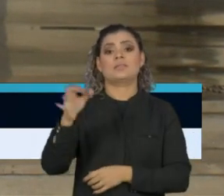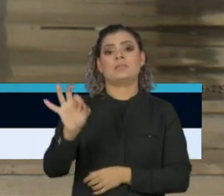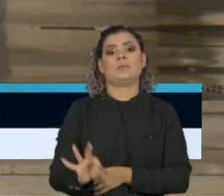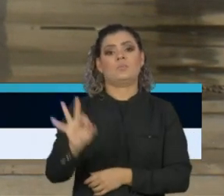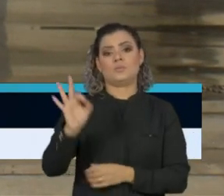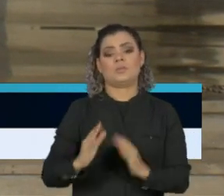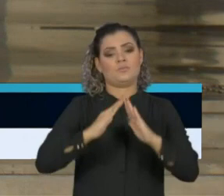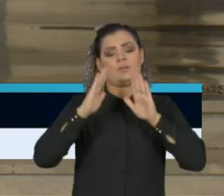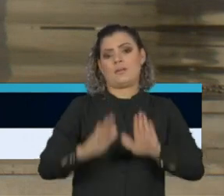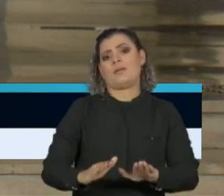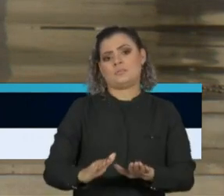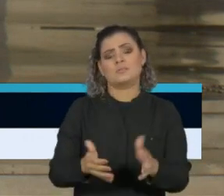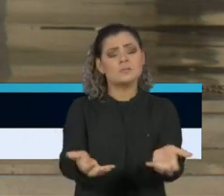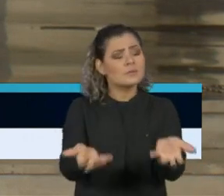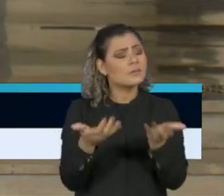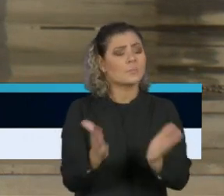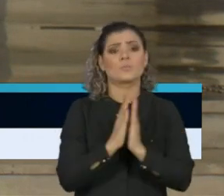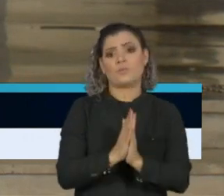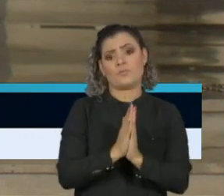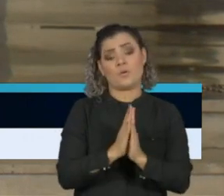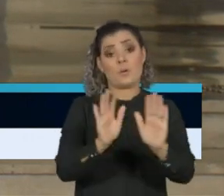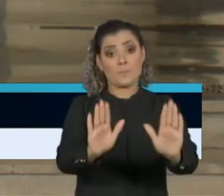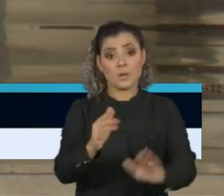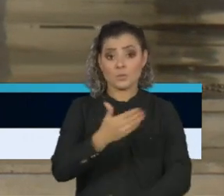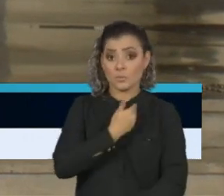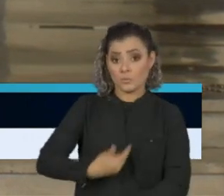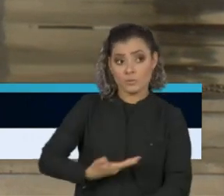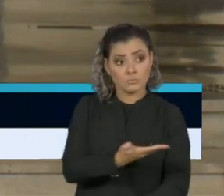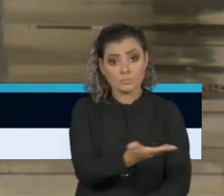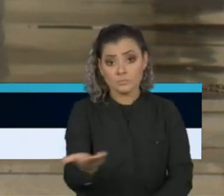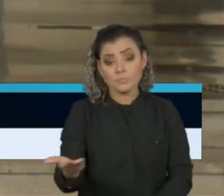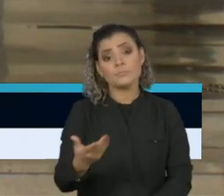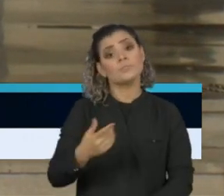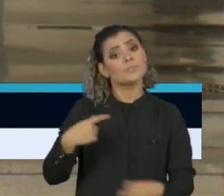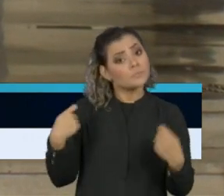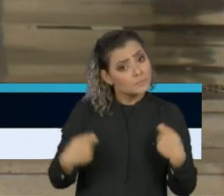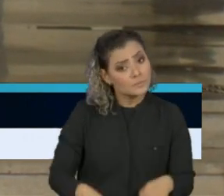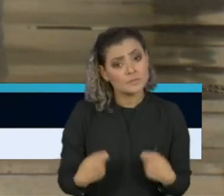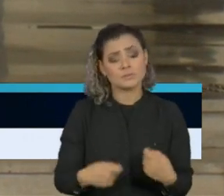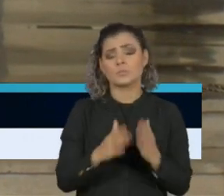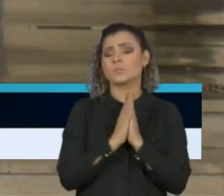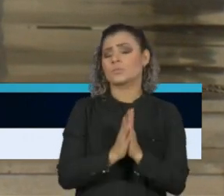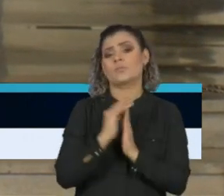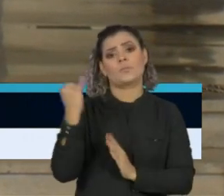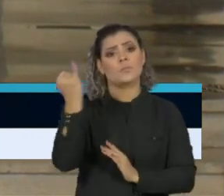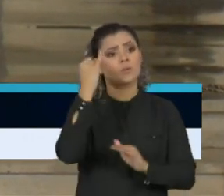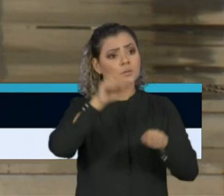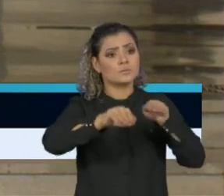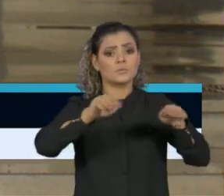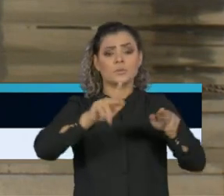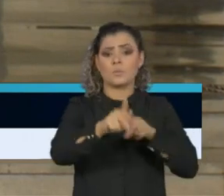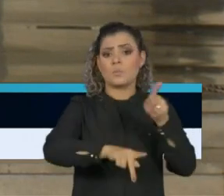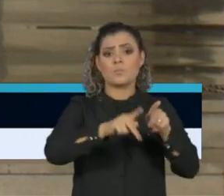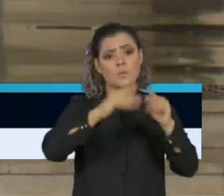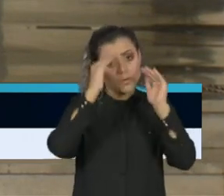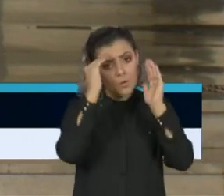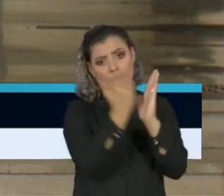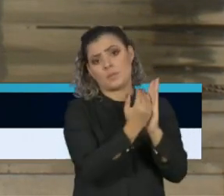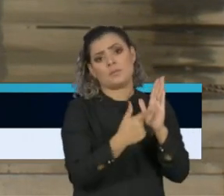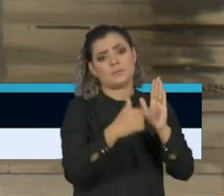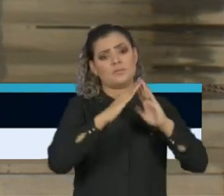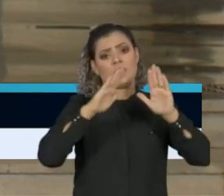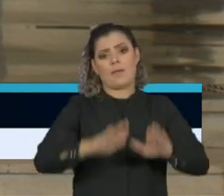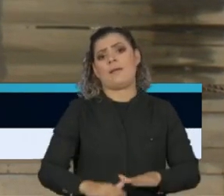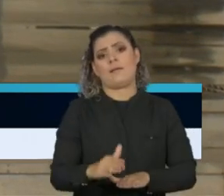Mas, ao mesmo tempo, governador, que eu preciso trazer isso como relevância, agradecer os 50% que estão